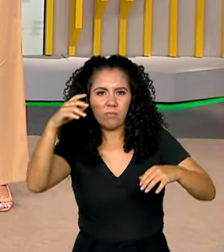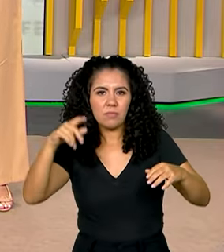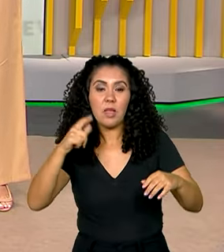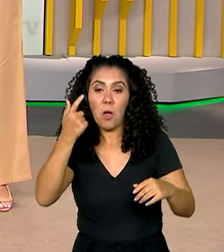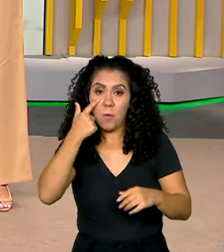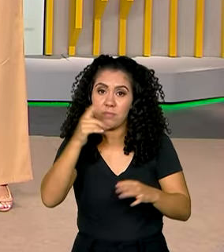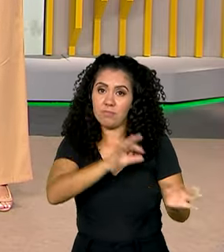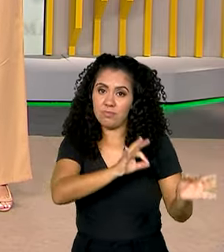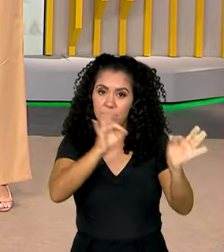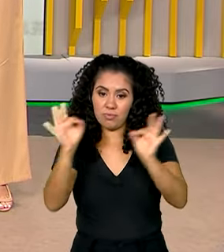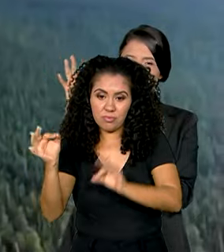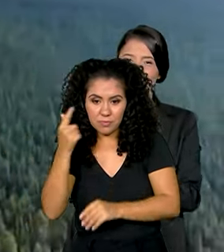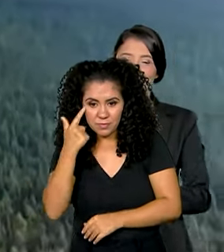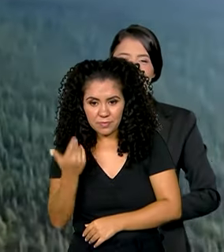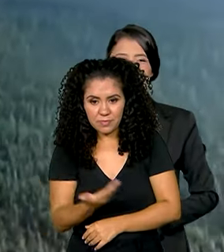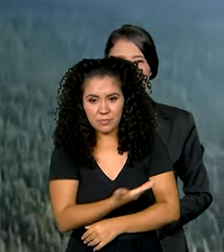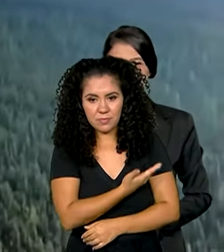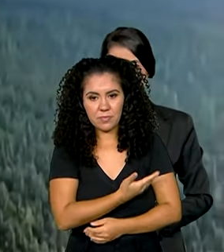retrospectiva.